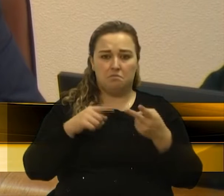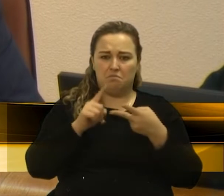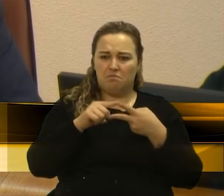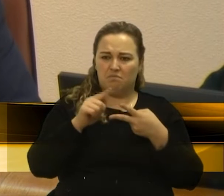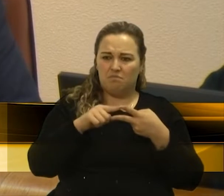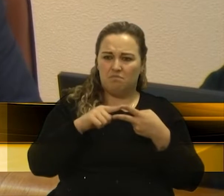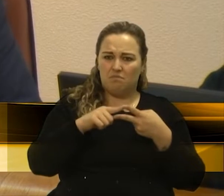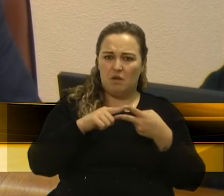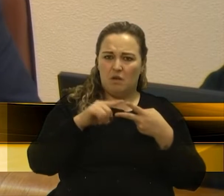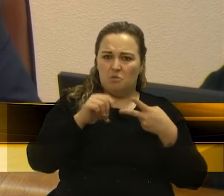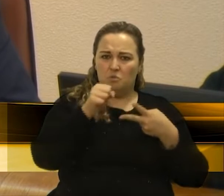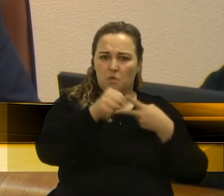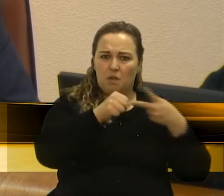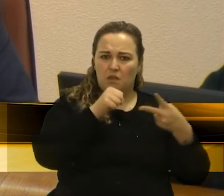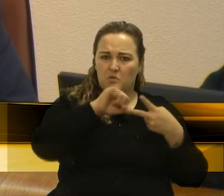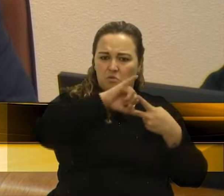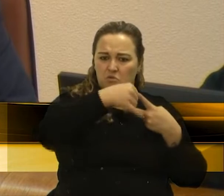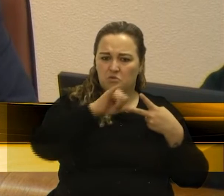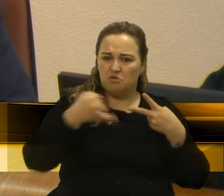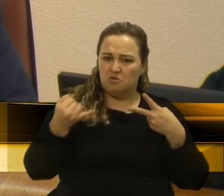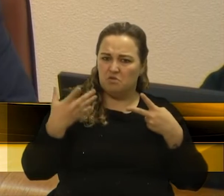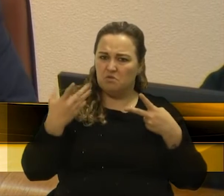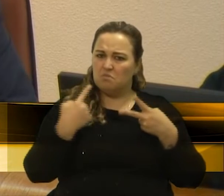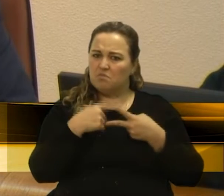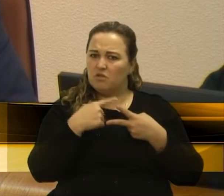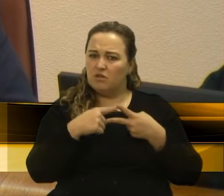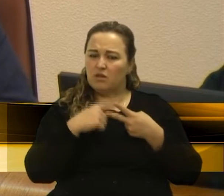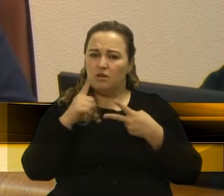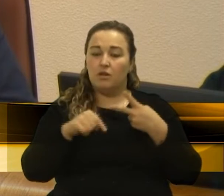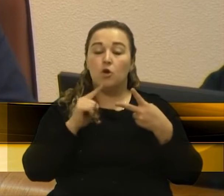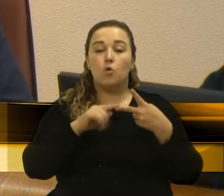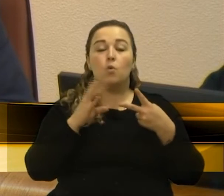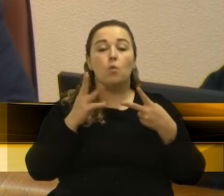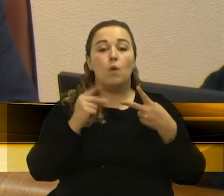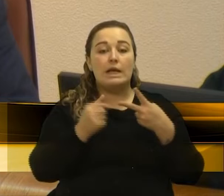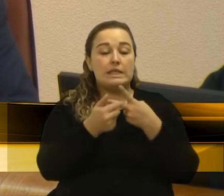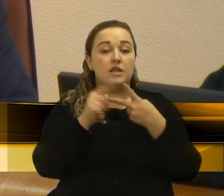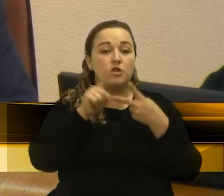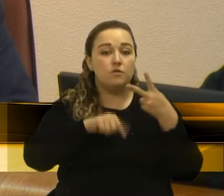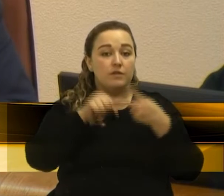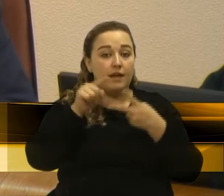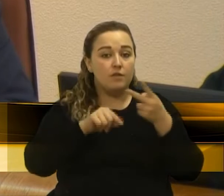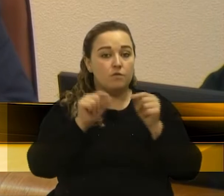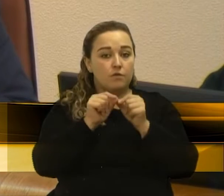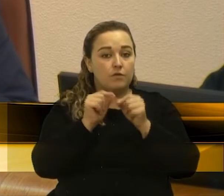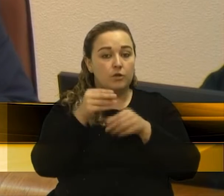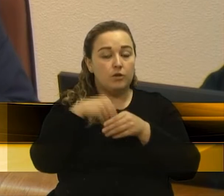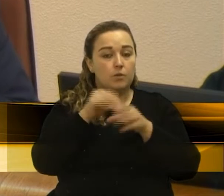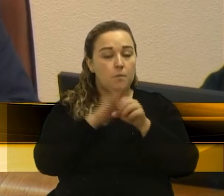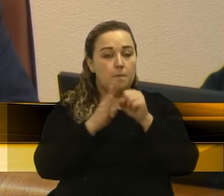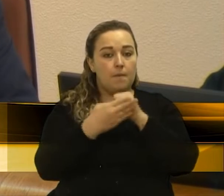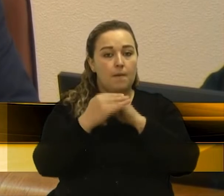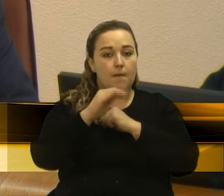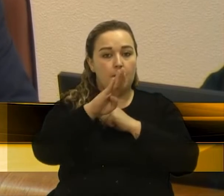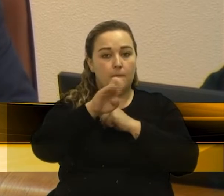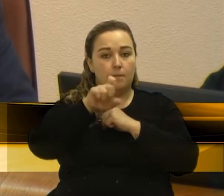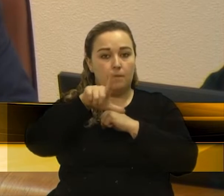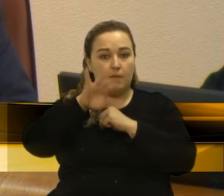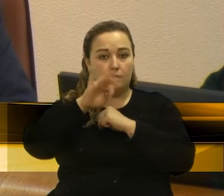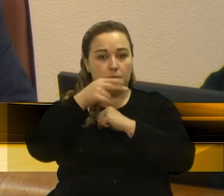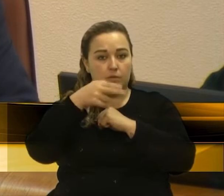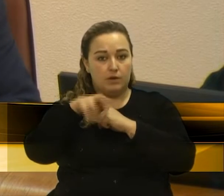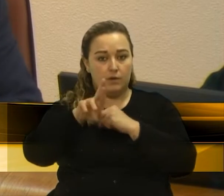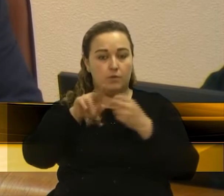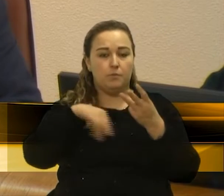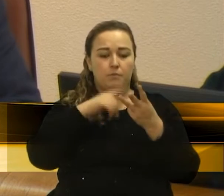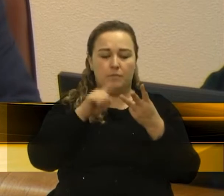Eu queria saber a respeito da intervenção que foi feita no Euséu Betrano de Queiroz. E o senhor também deu o aval para que o Senai José Gazola fosse